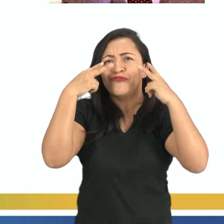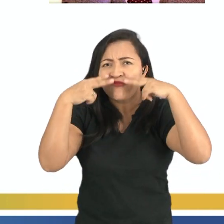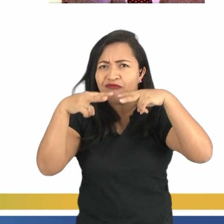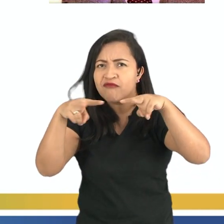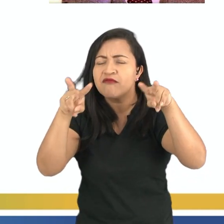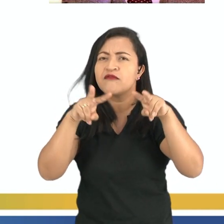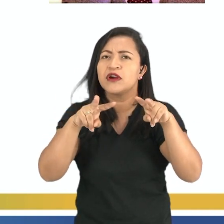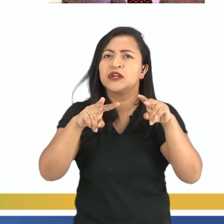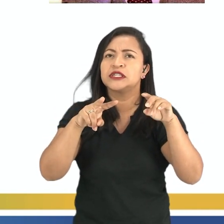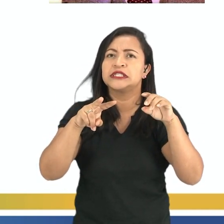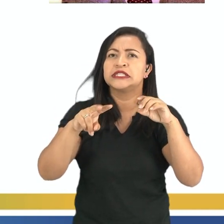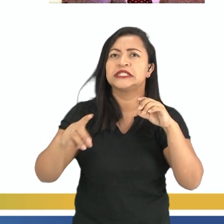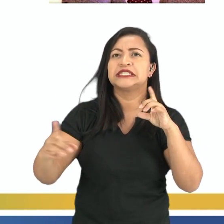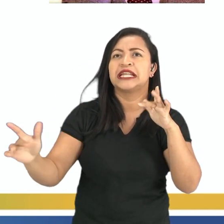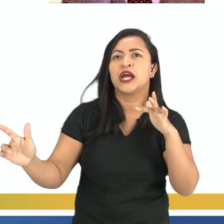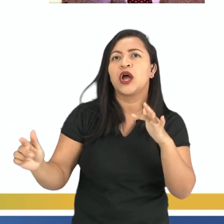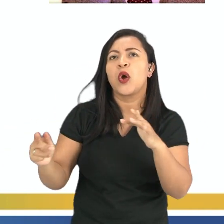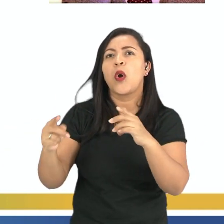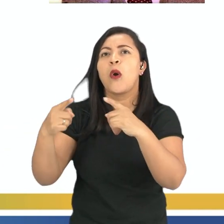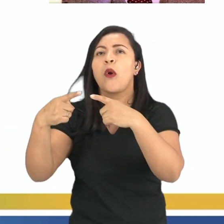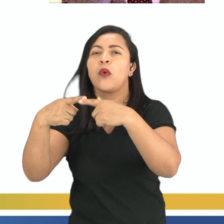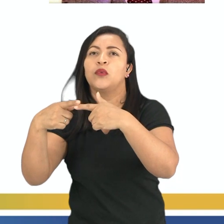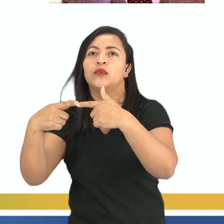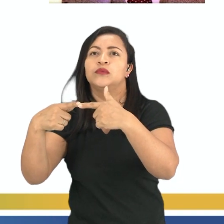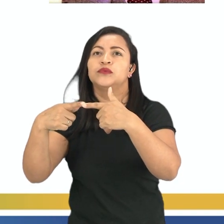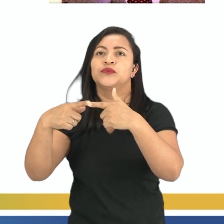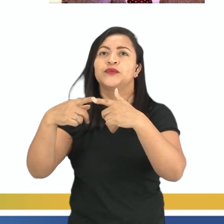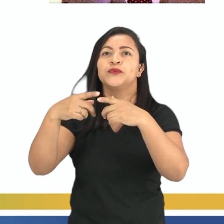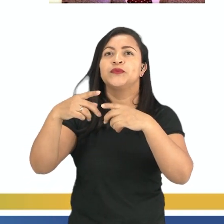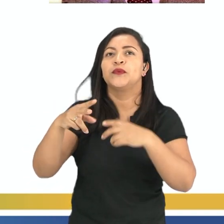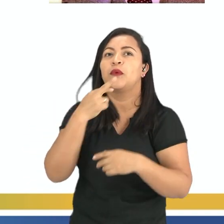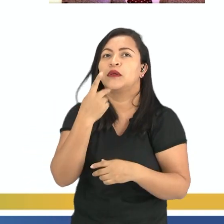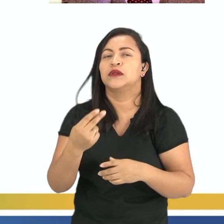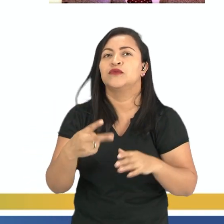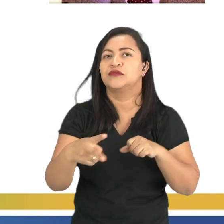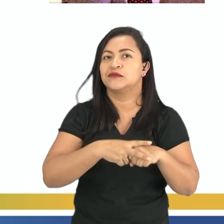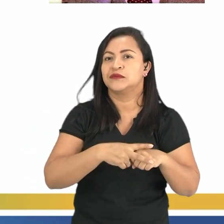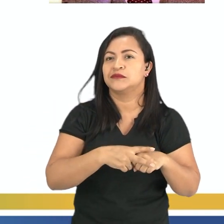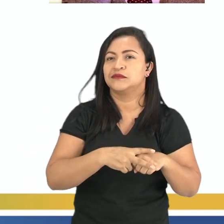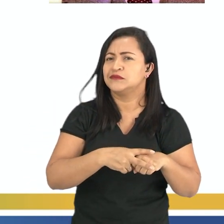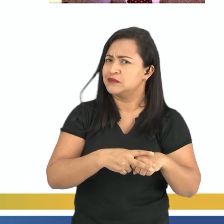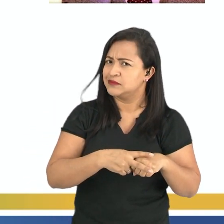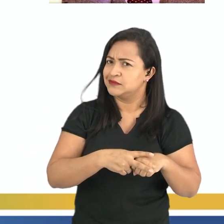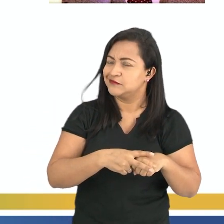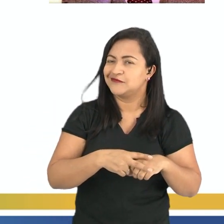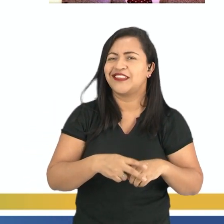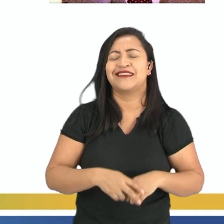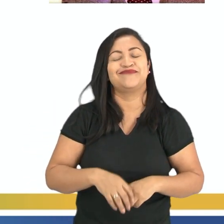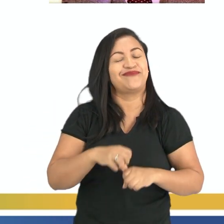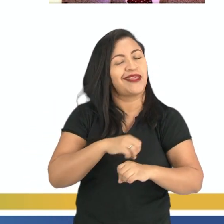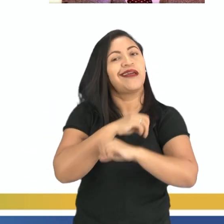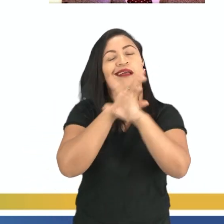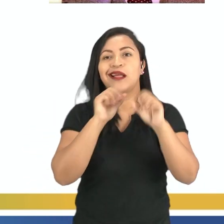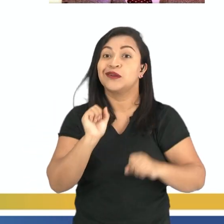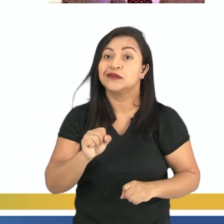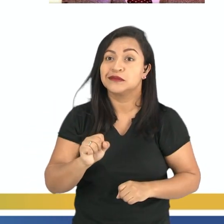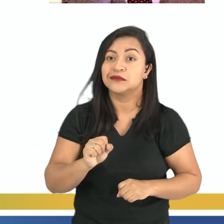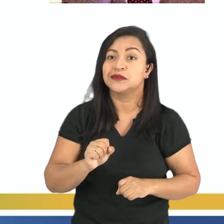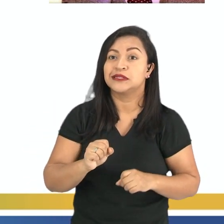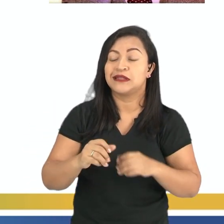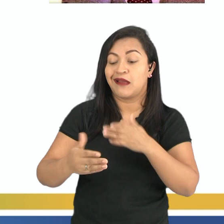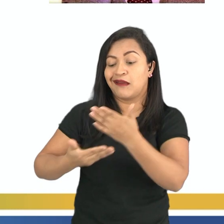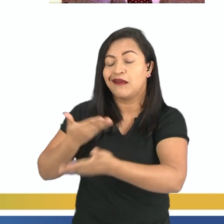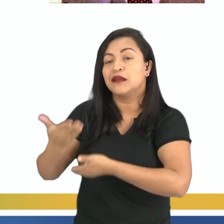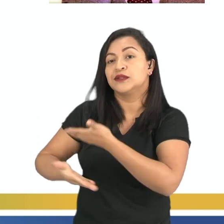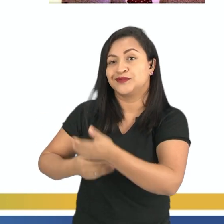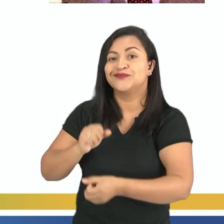relacionada à linguagem verbal. Pessoal, é claro que está relacionada. O texto escrito está relacionado com a imagem,